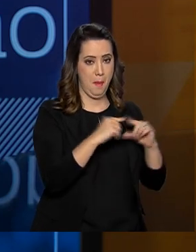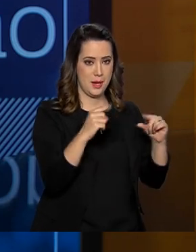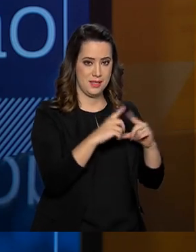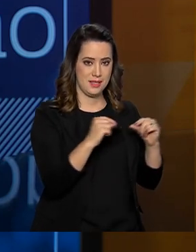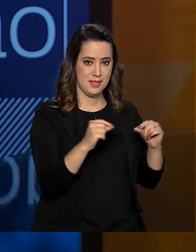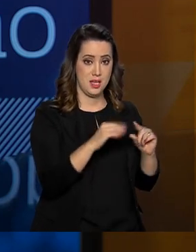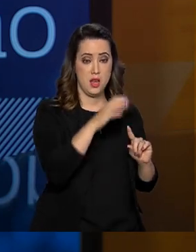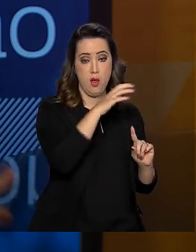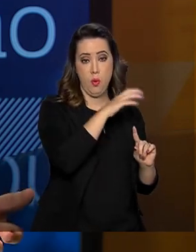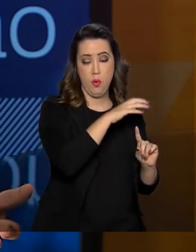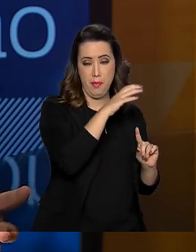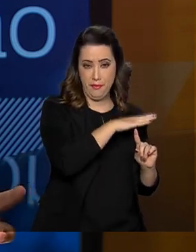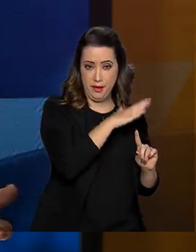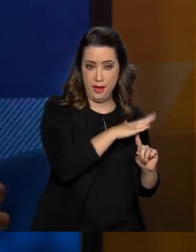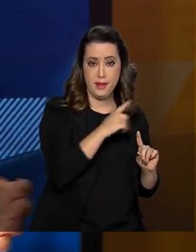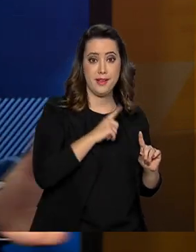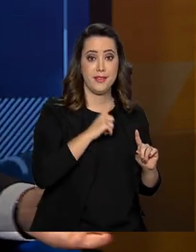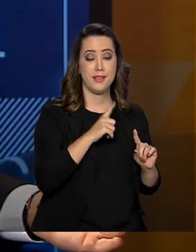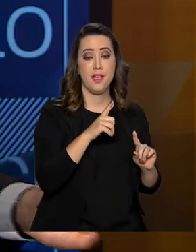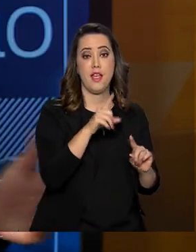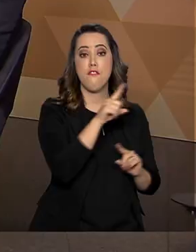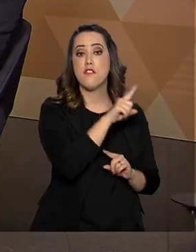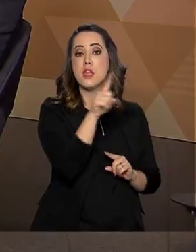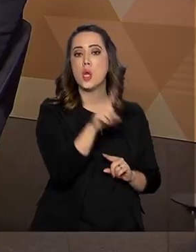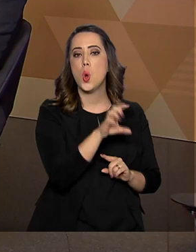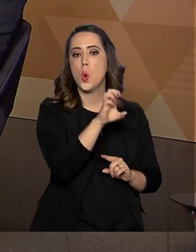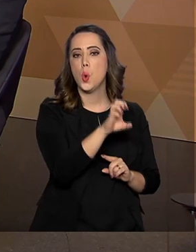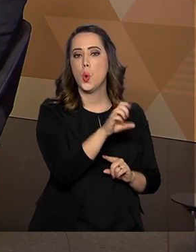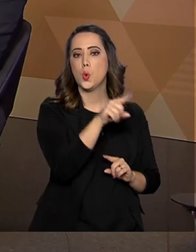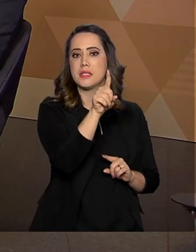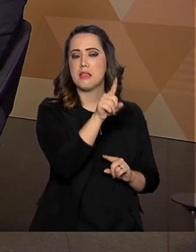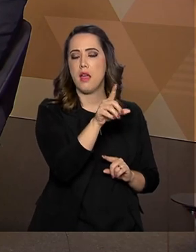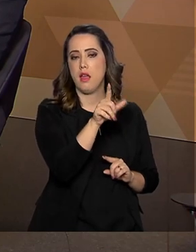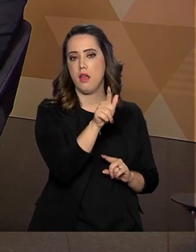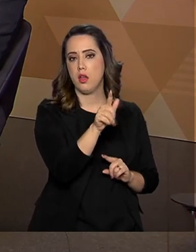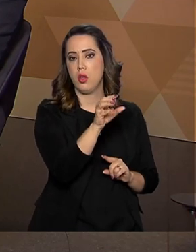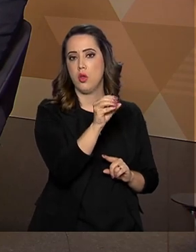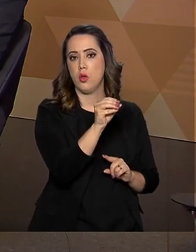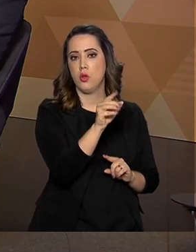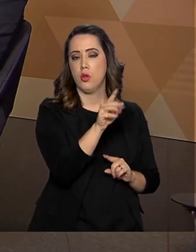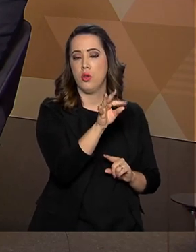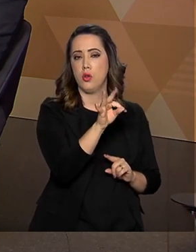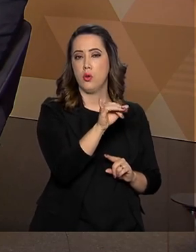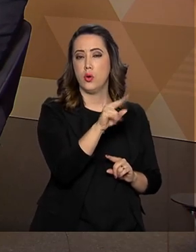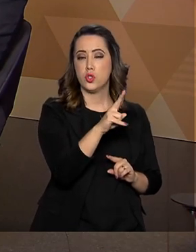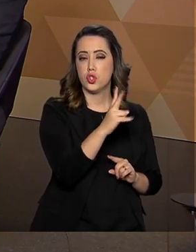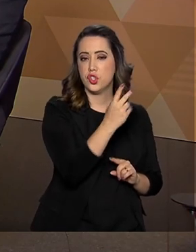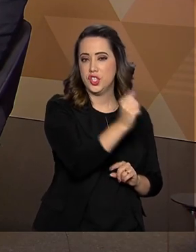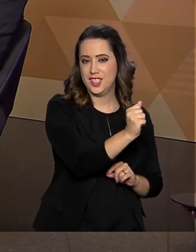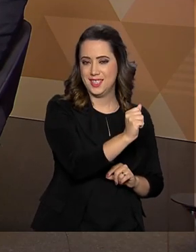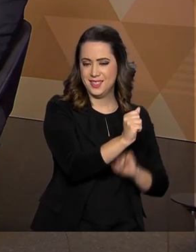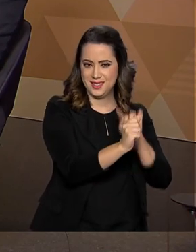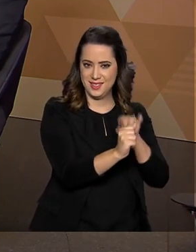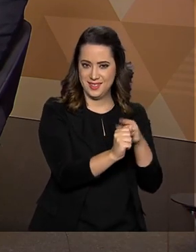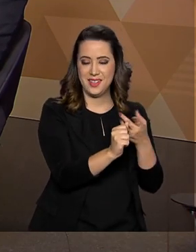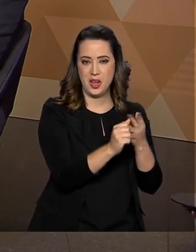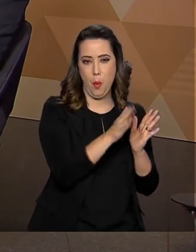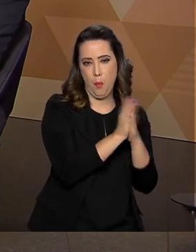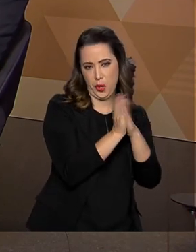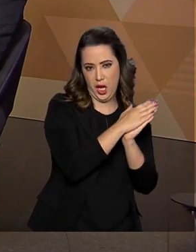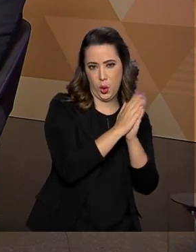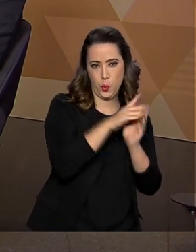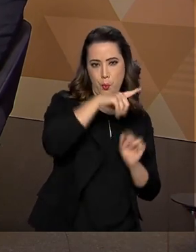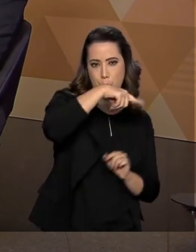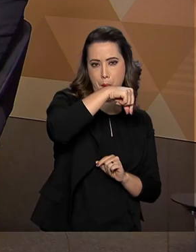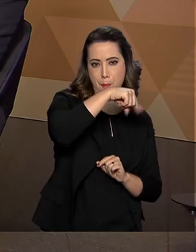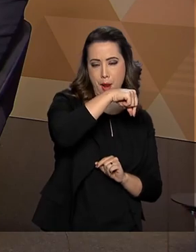Gotinha. É a ideia de trazer esses especialistas na era da tecnologia, da informação, para ajudar